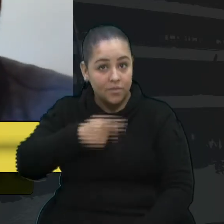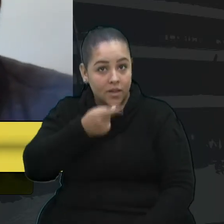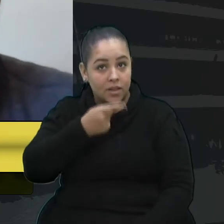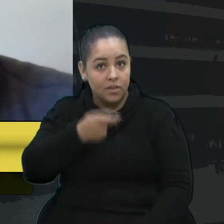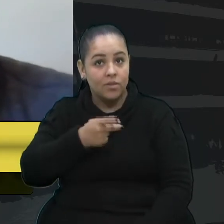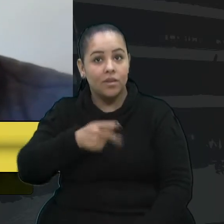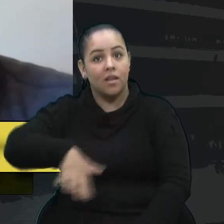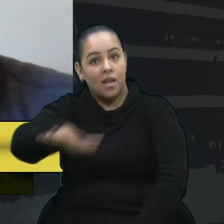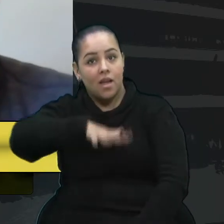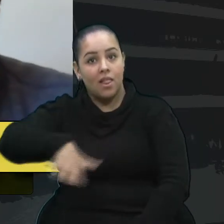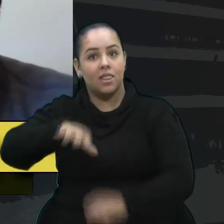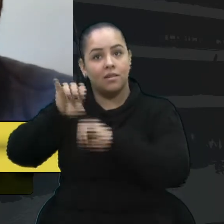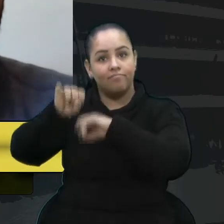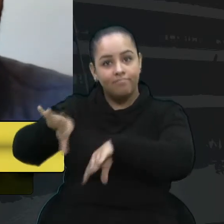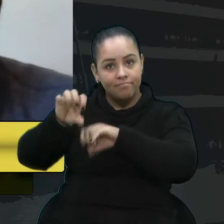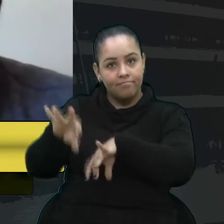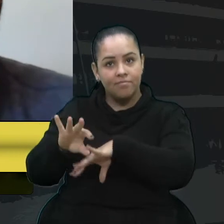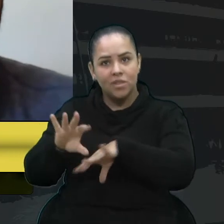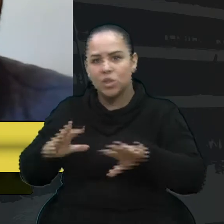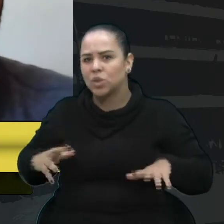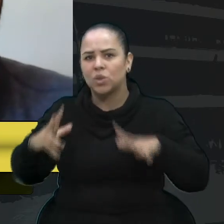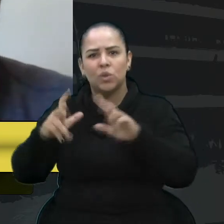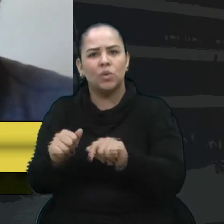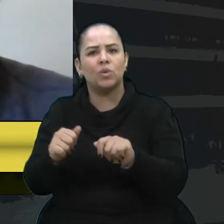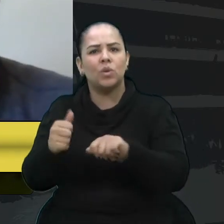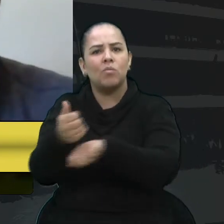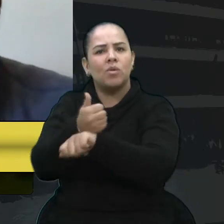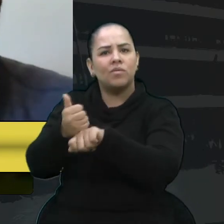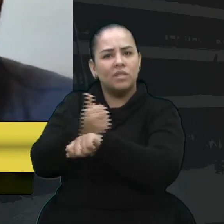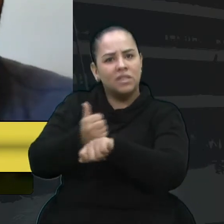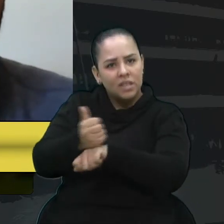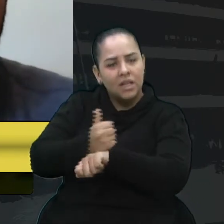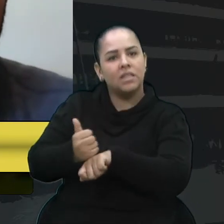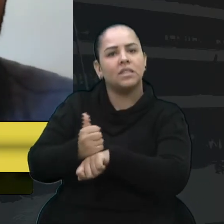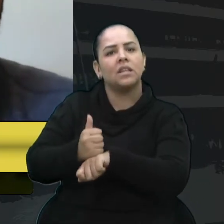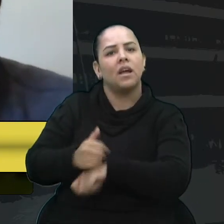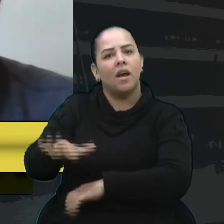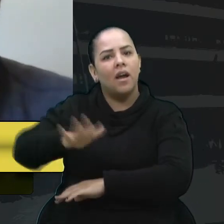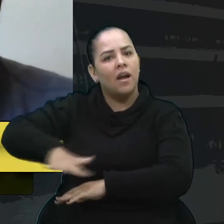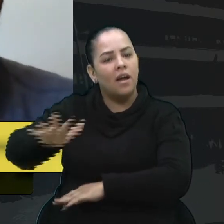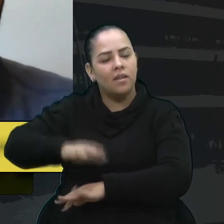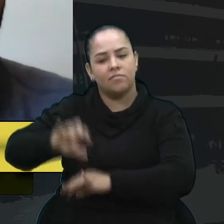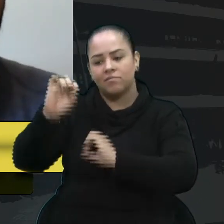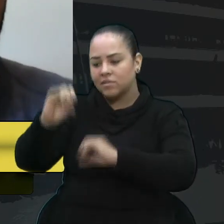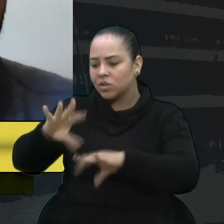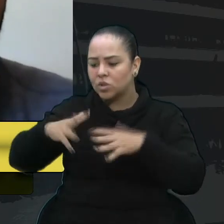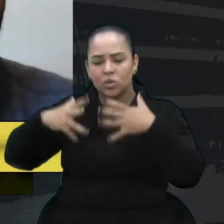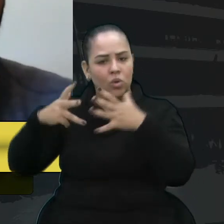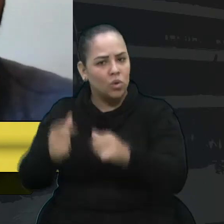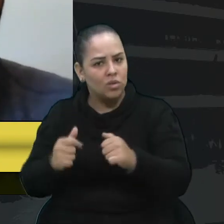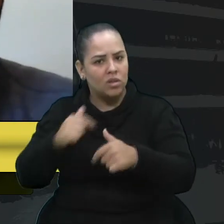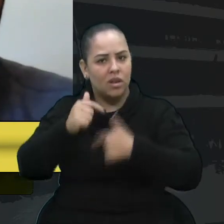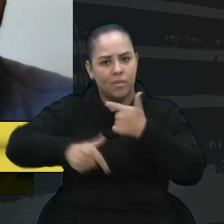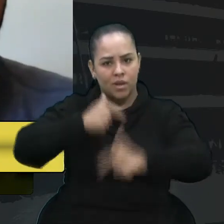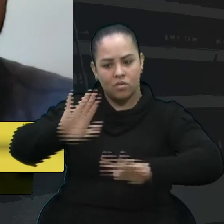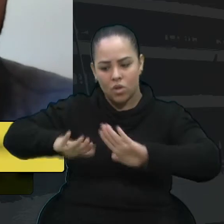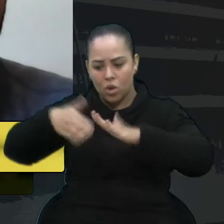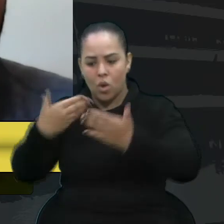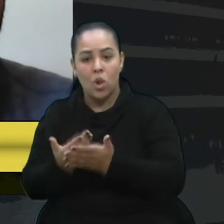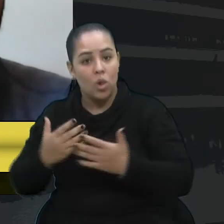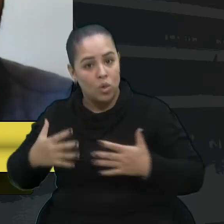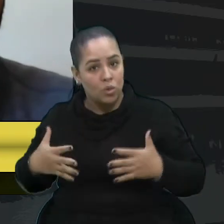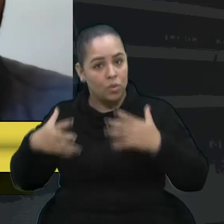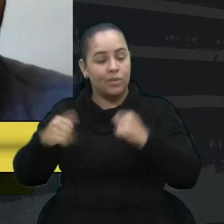e que todos os profissionais da educação sejam vacinados. Todos estão atuando na escola, todos têm